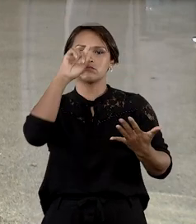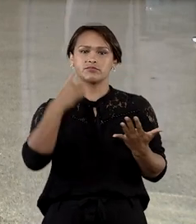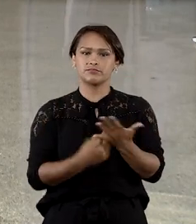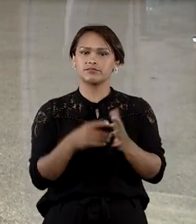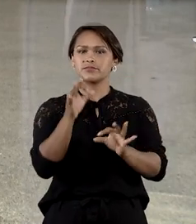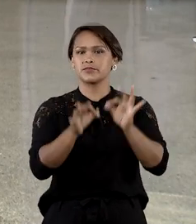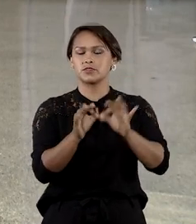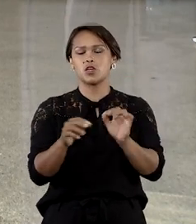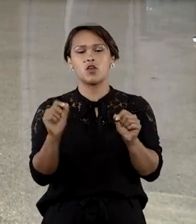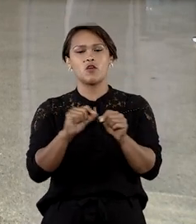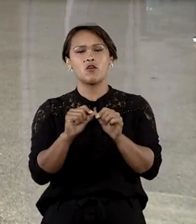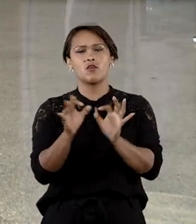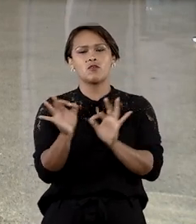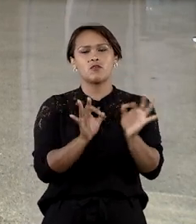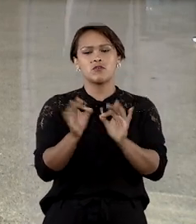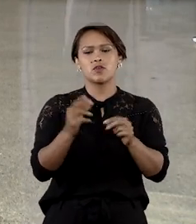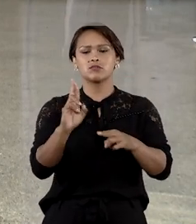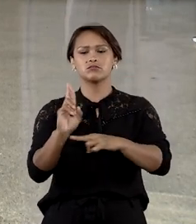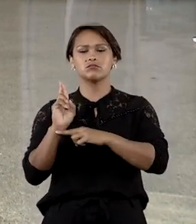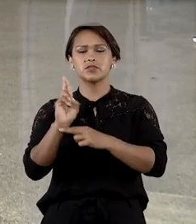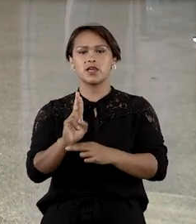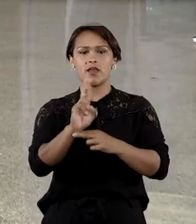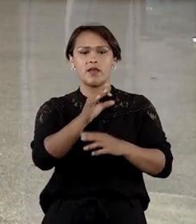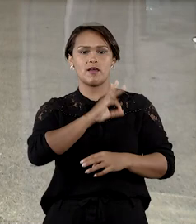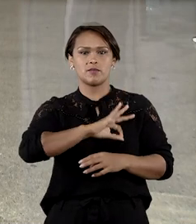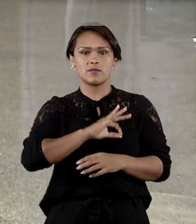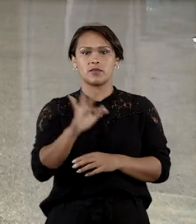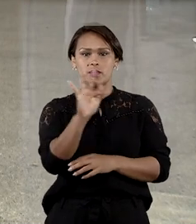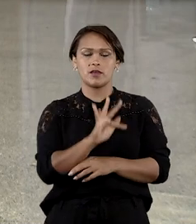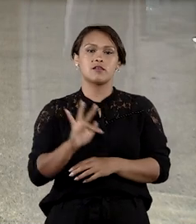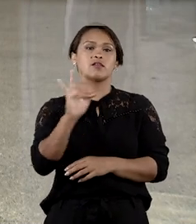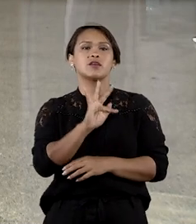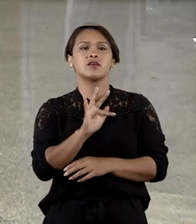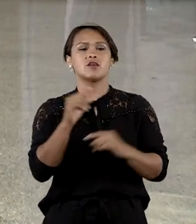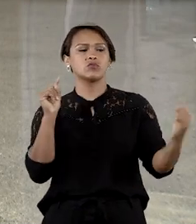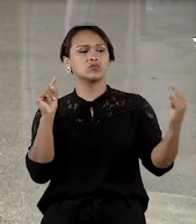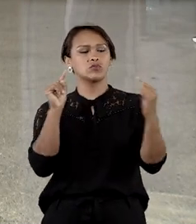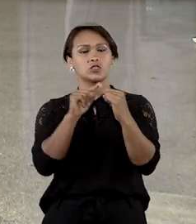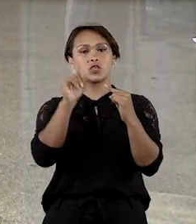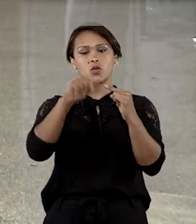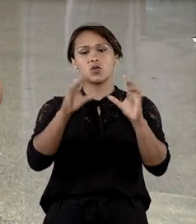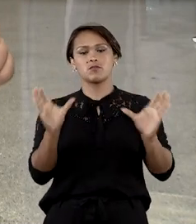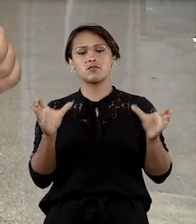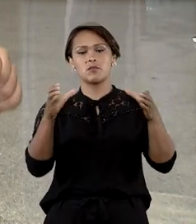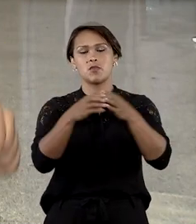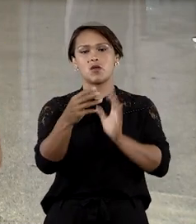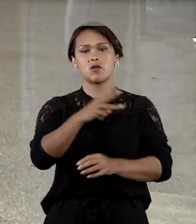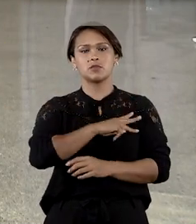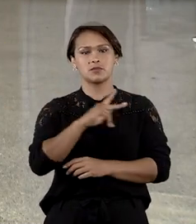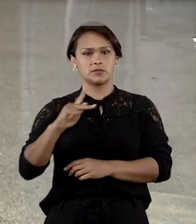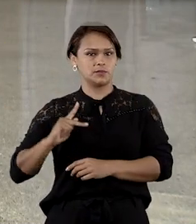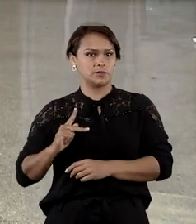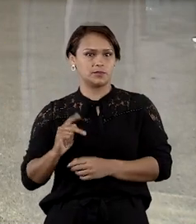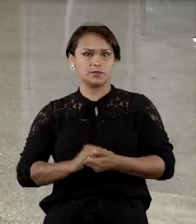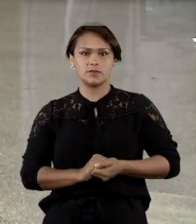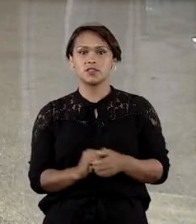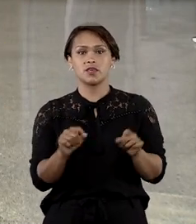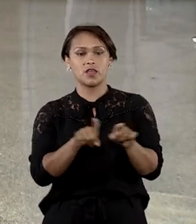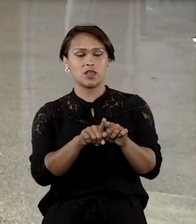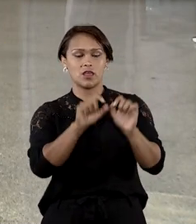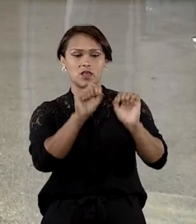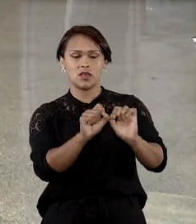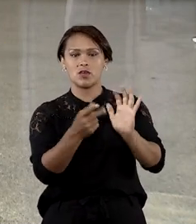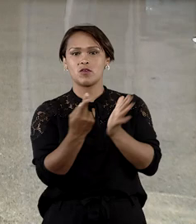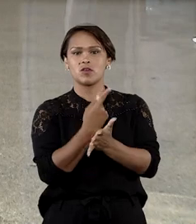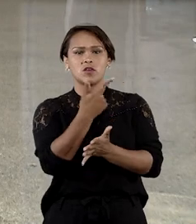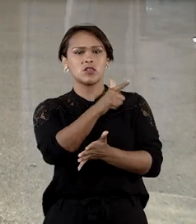judiciais foram confeccionadas quando as representações da Polícia Federal se encontravam na sede do Ministério Público Federal e que, por